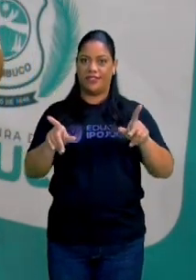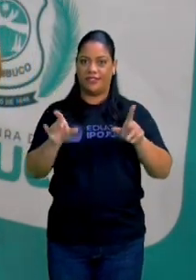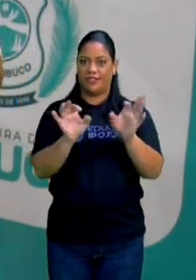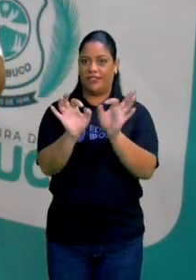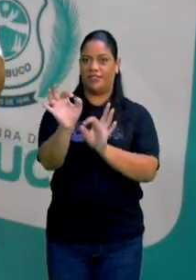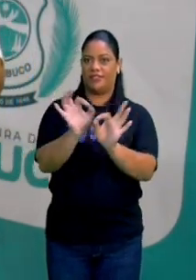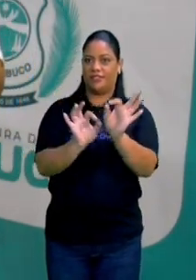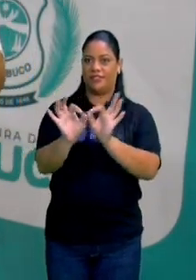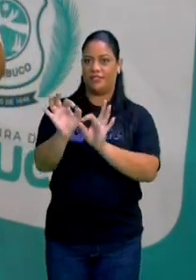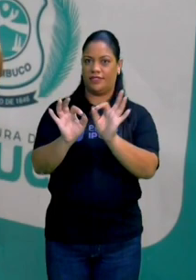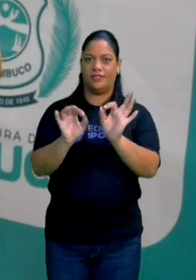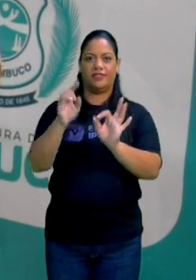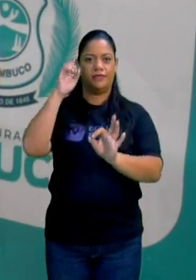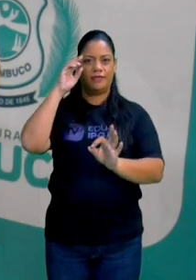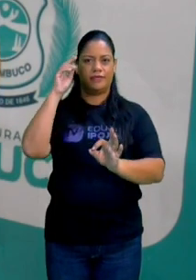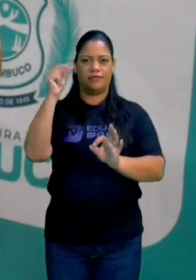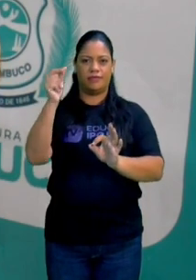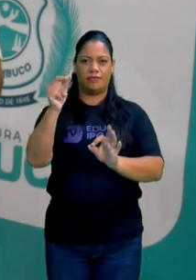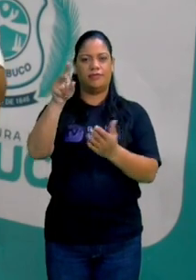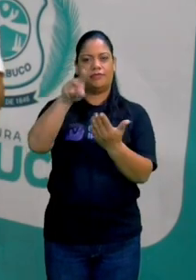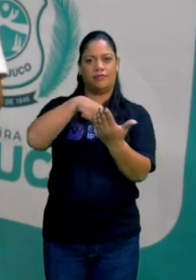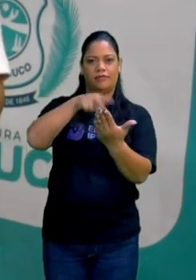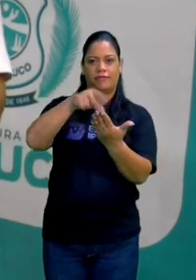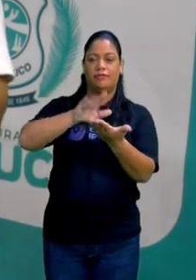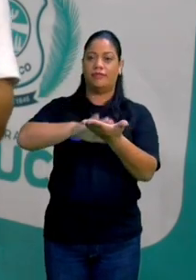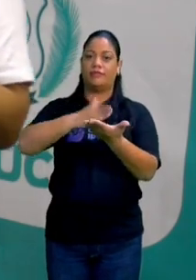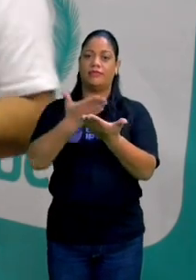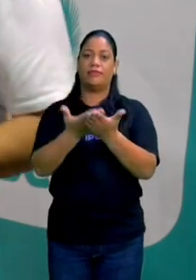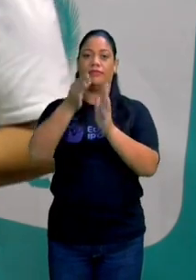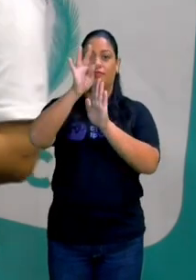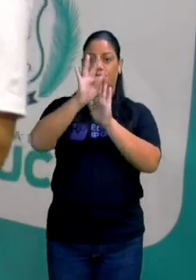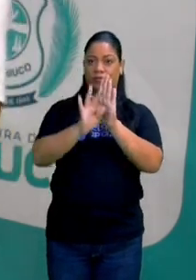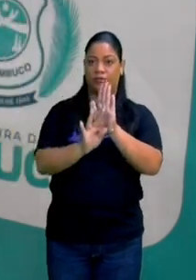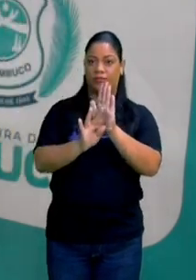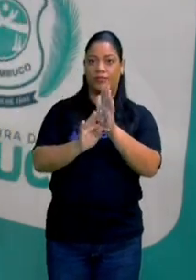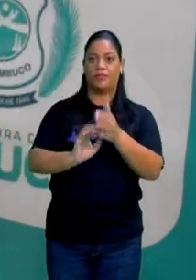organização de pensamento na leitura e na interpretação do texto?